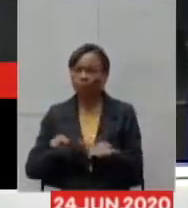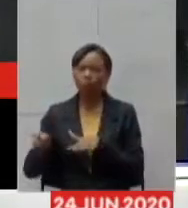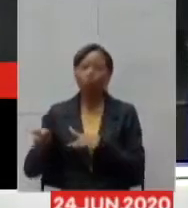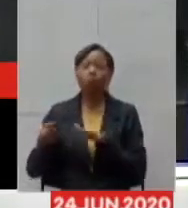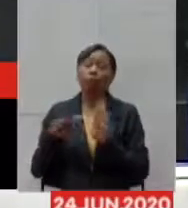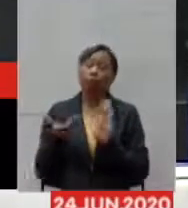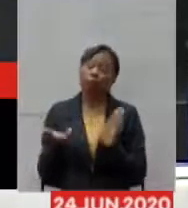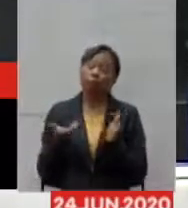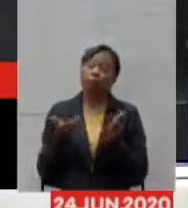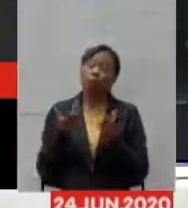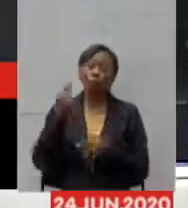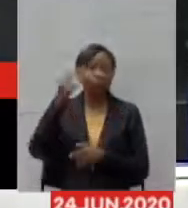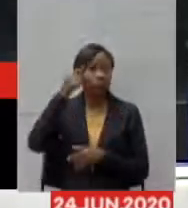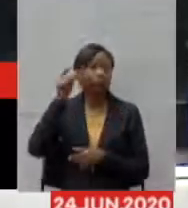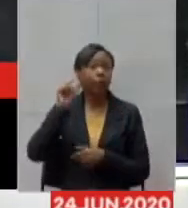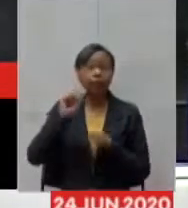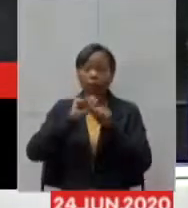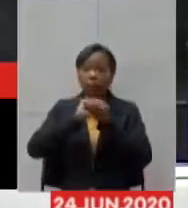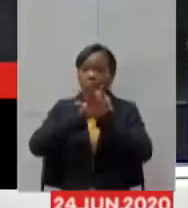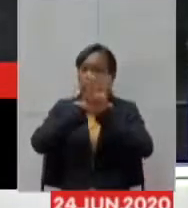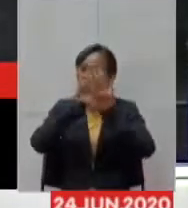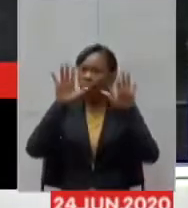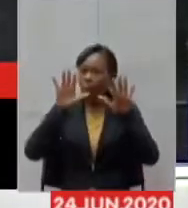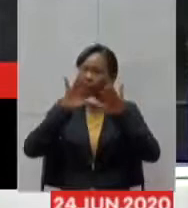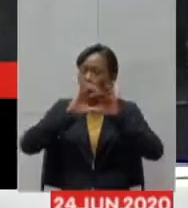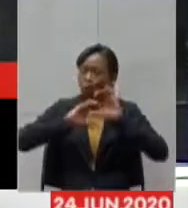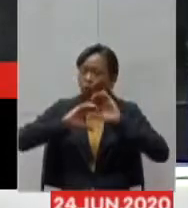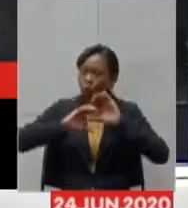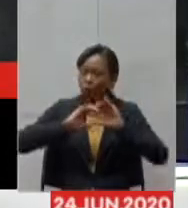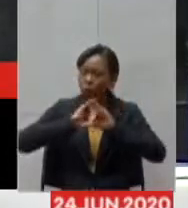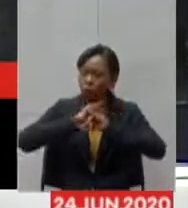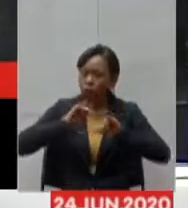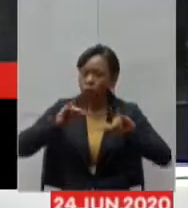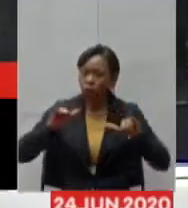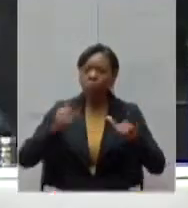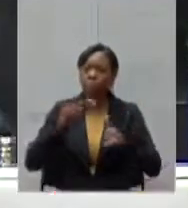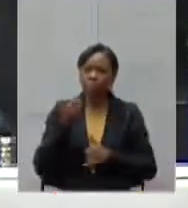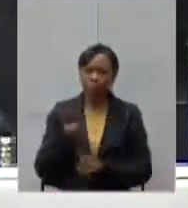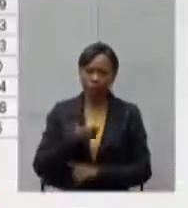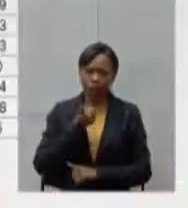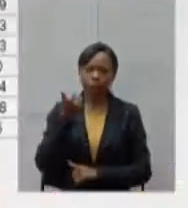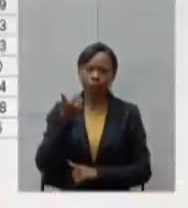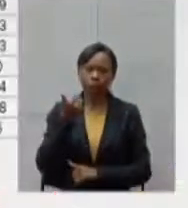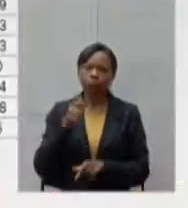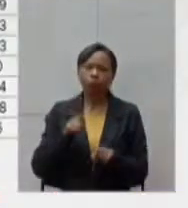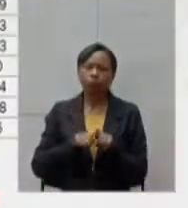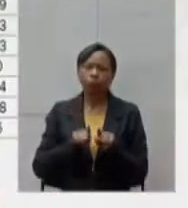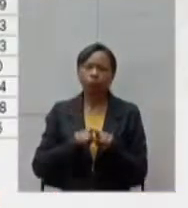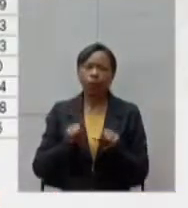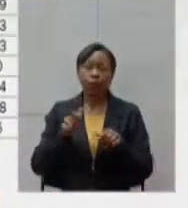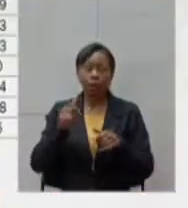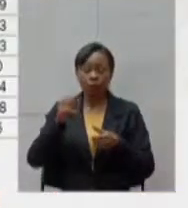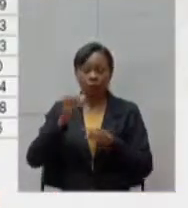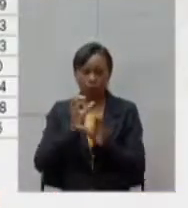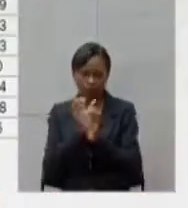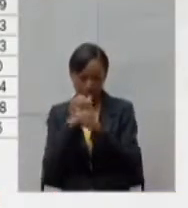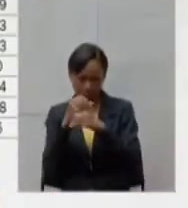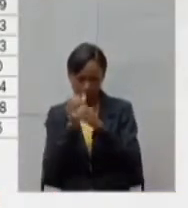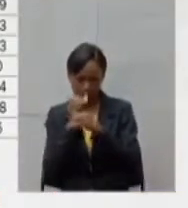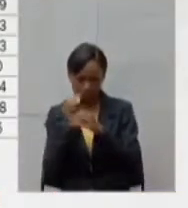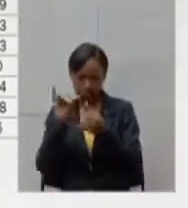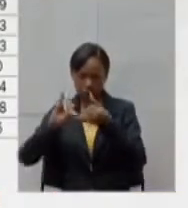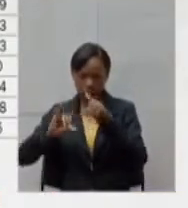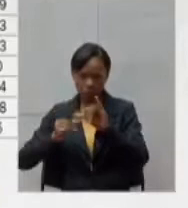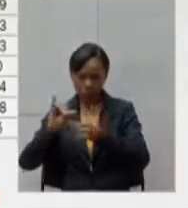é ter a melhor comunicação possível. Em relação ao eixo laboratorial, hoje nós temos no Estado 91 mil